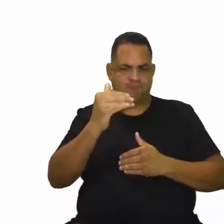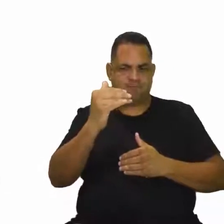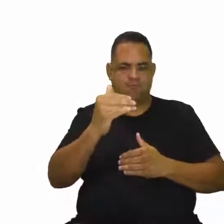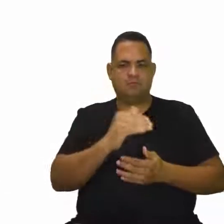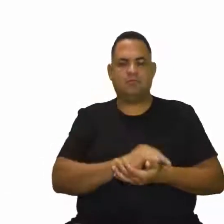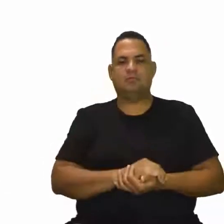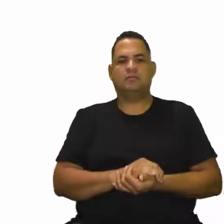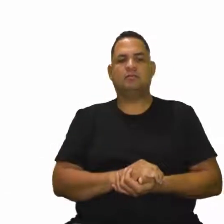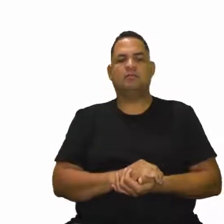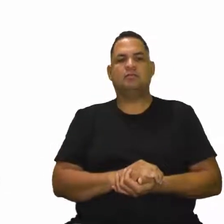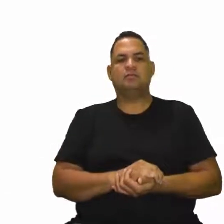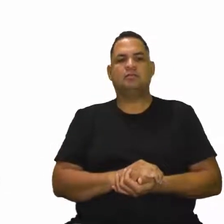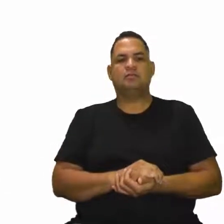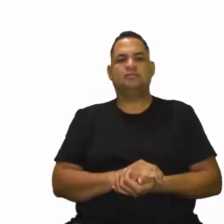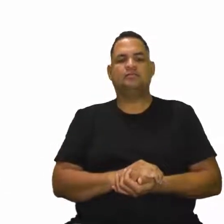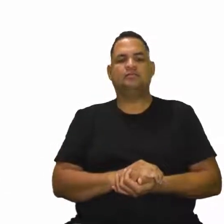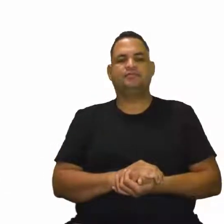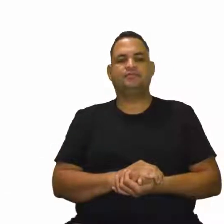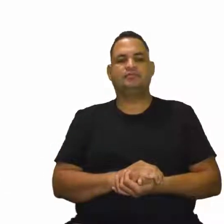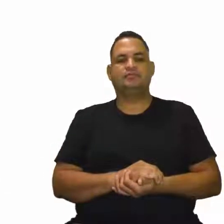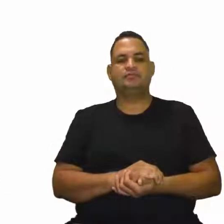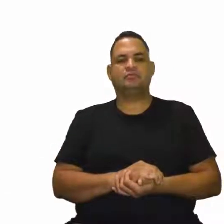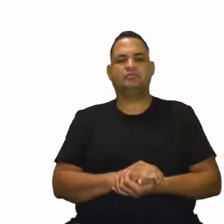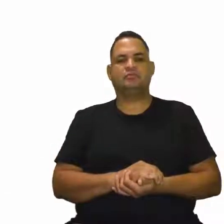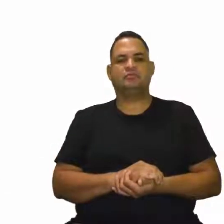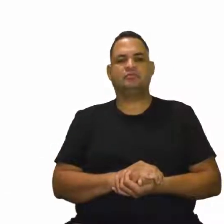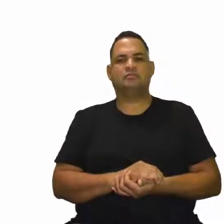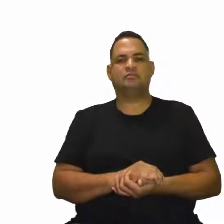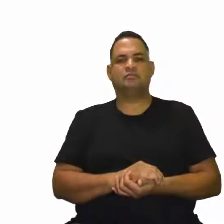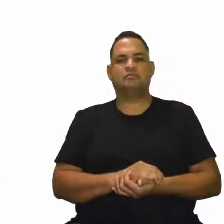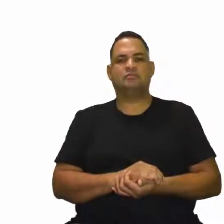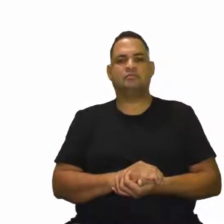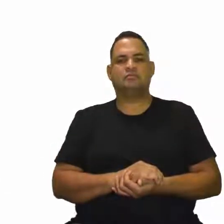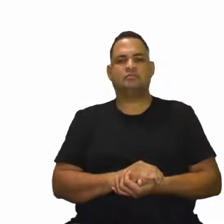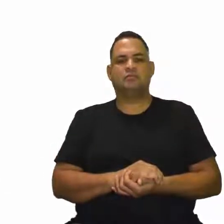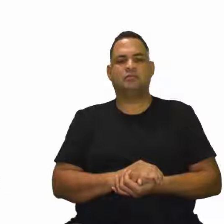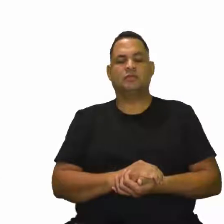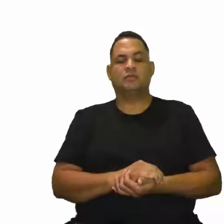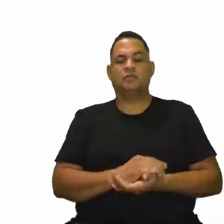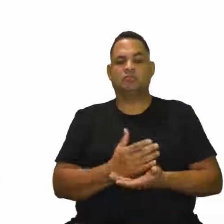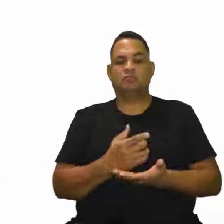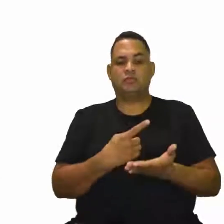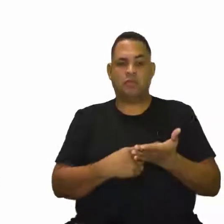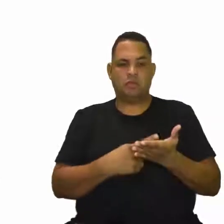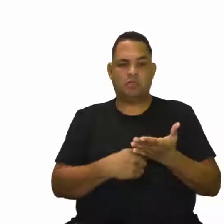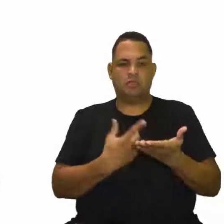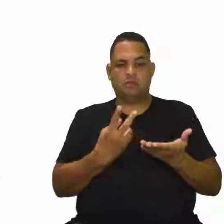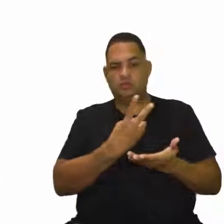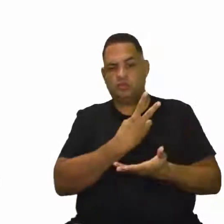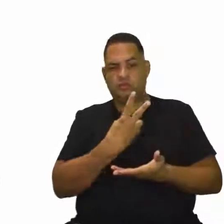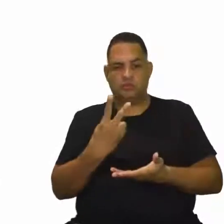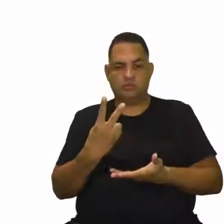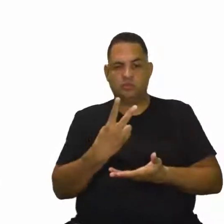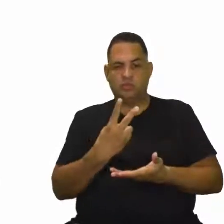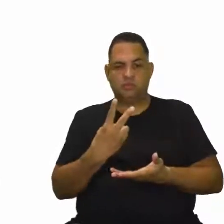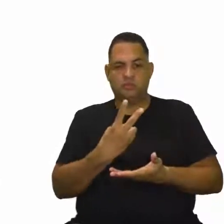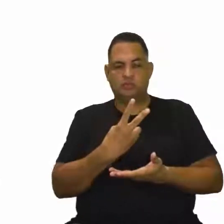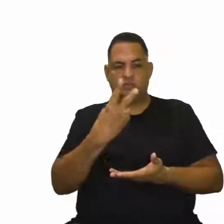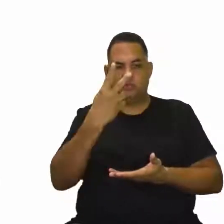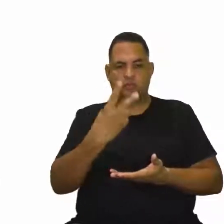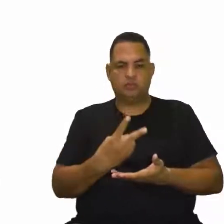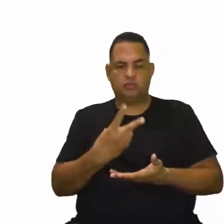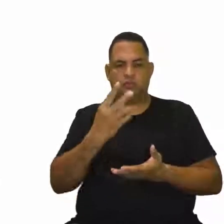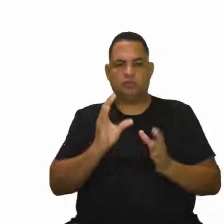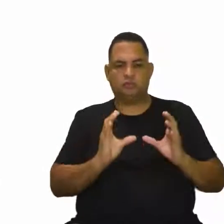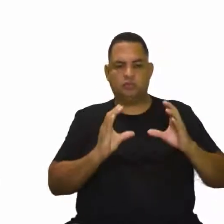a quantidade do tempo, né? E combinar, né? Buscar combinar aí esses